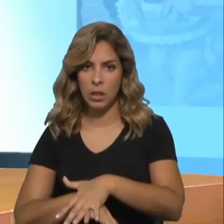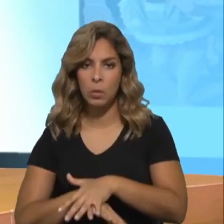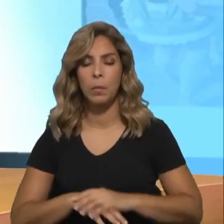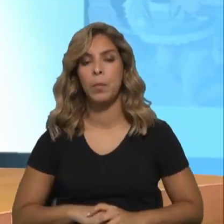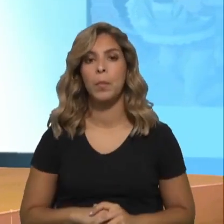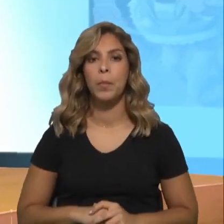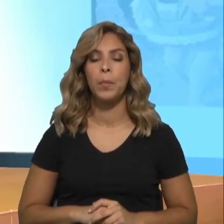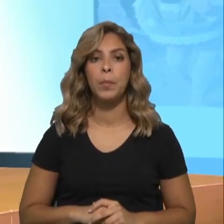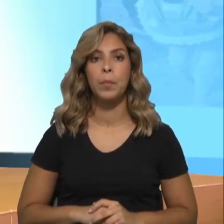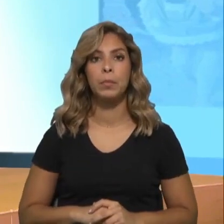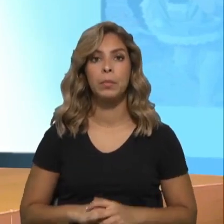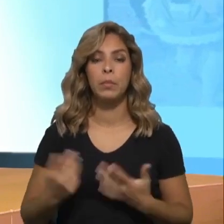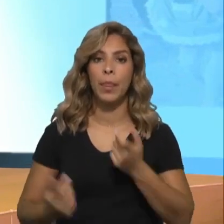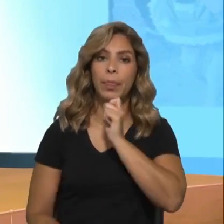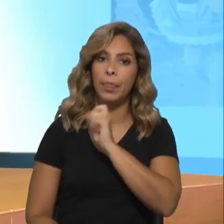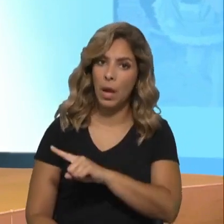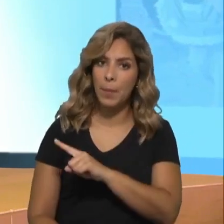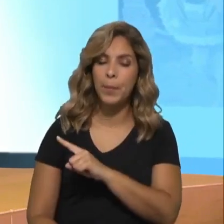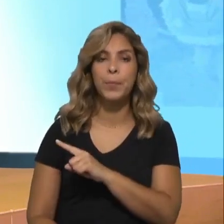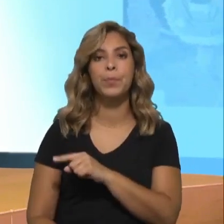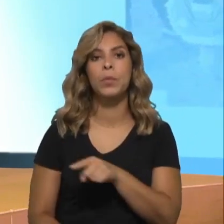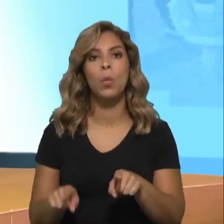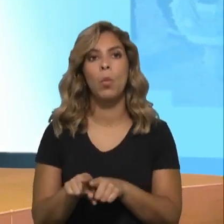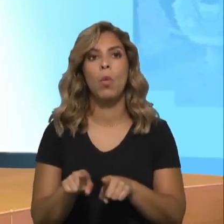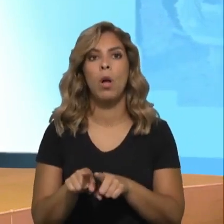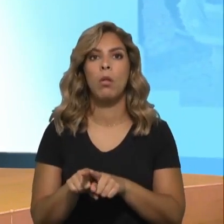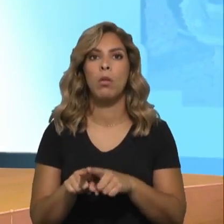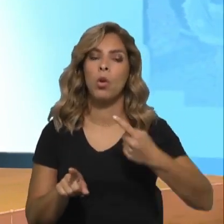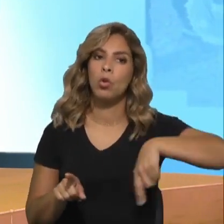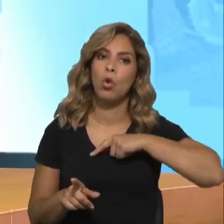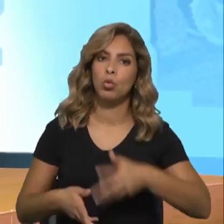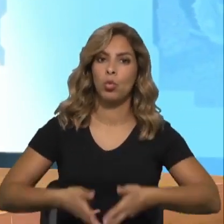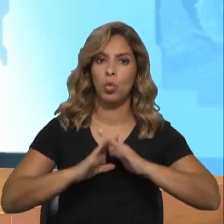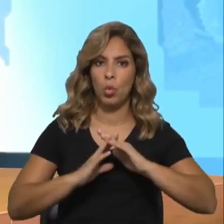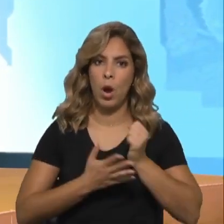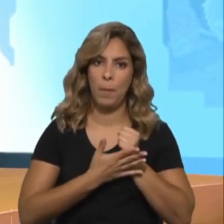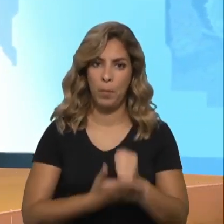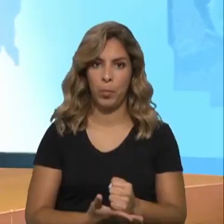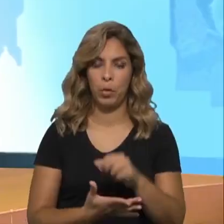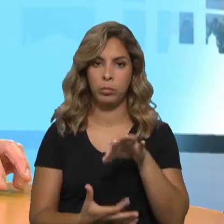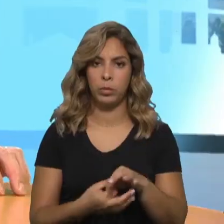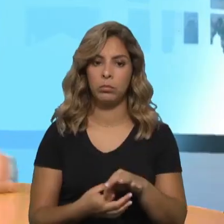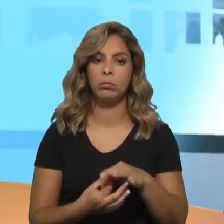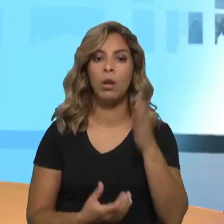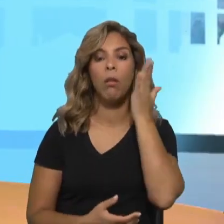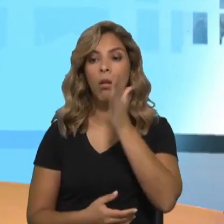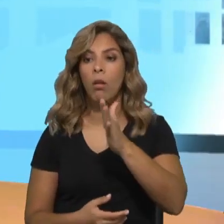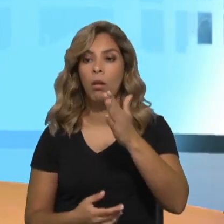no sentido de podermos ser também uma estrutura de apoio para os requerentes de asilo espontâneos.